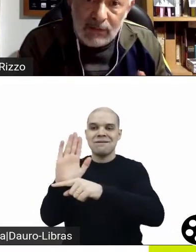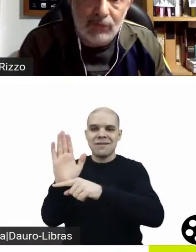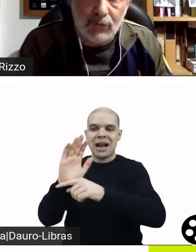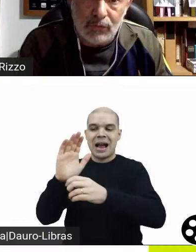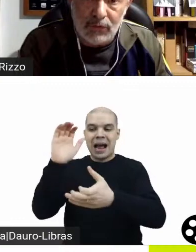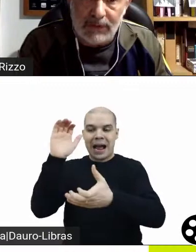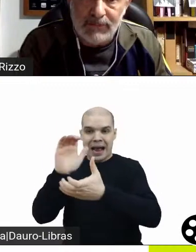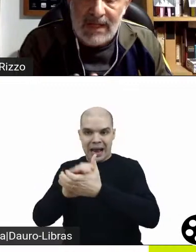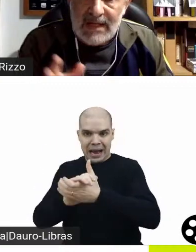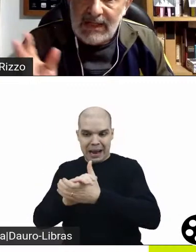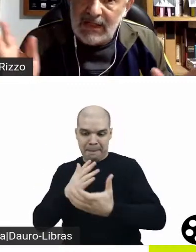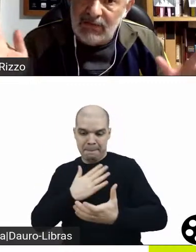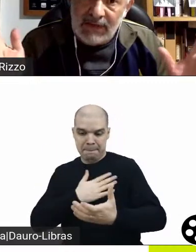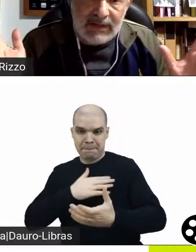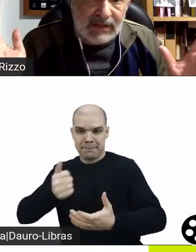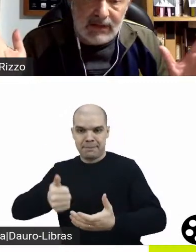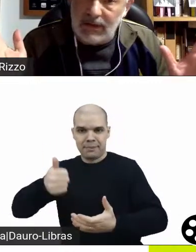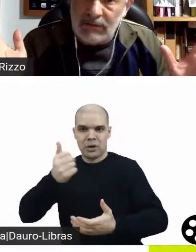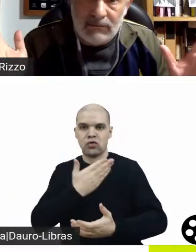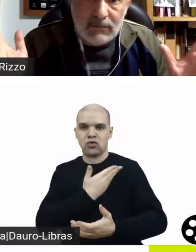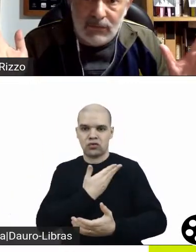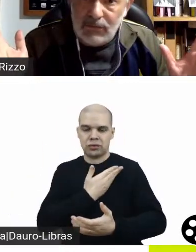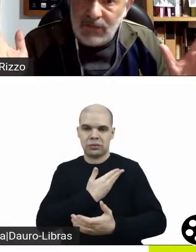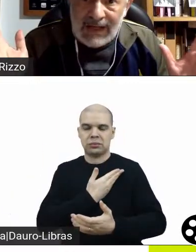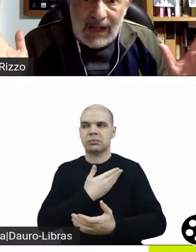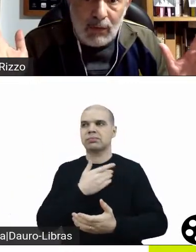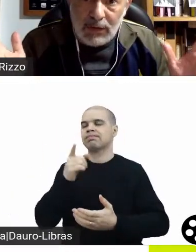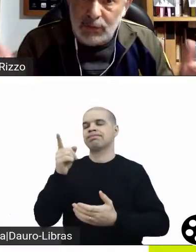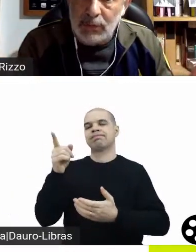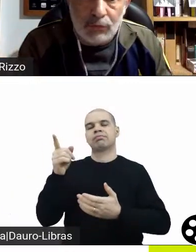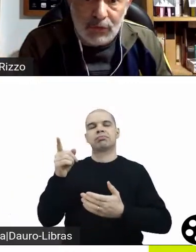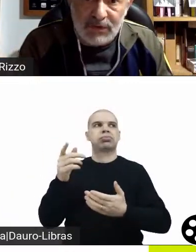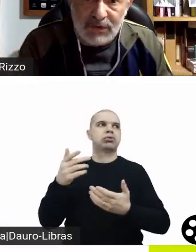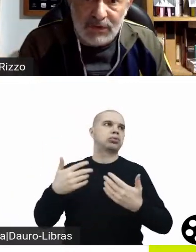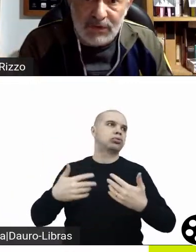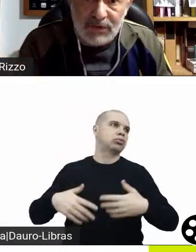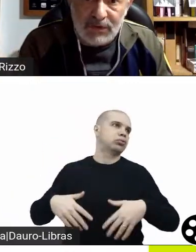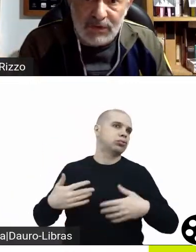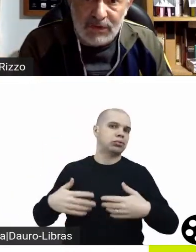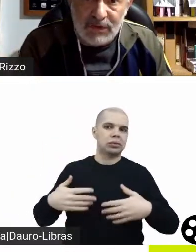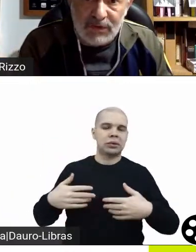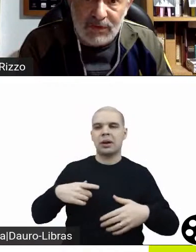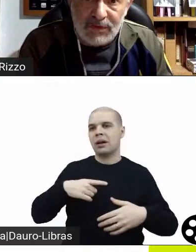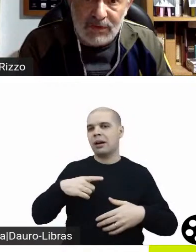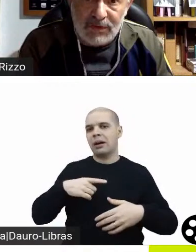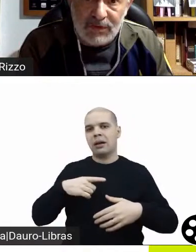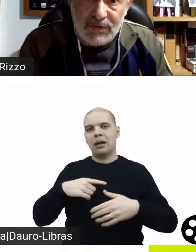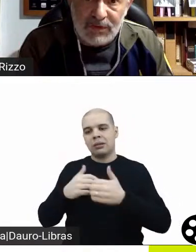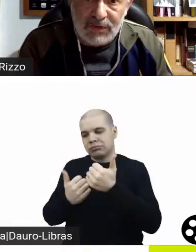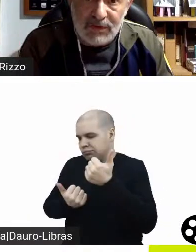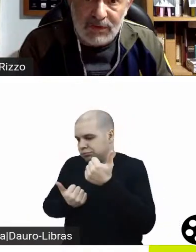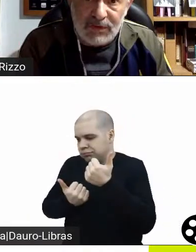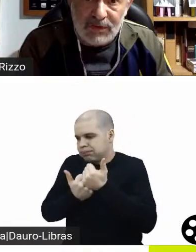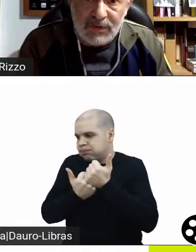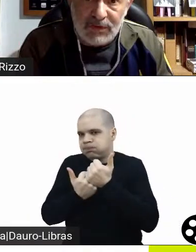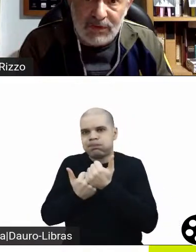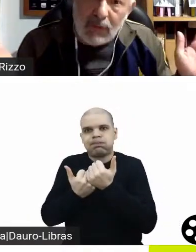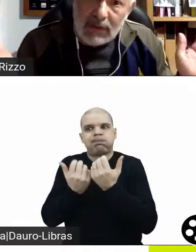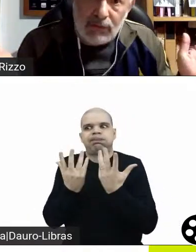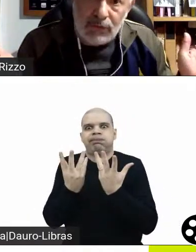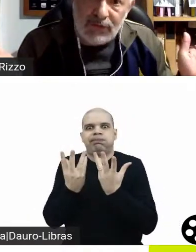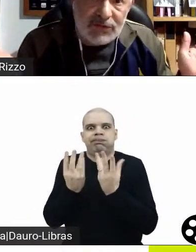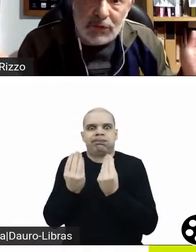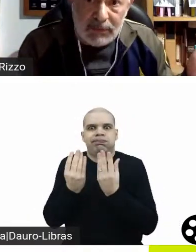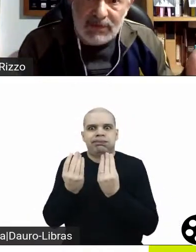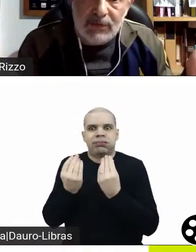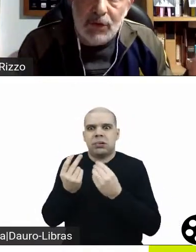aí você entra numa estrutura em que vai ter, sei lá quantos produtores executivos, não sei quantos produtores, não sei